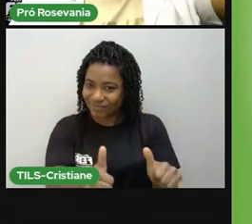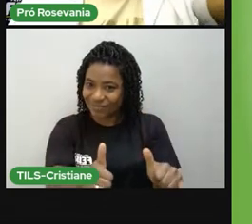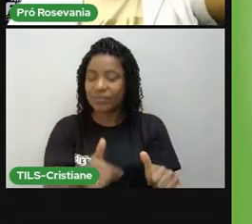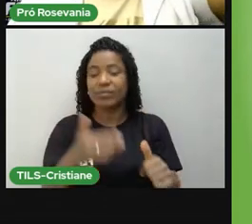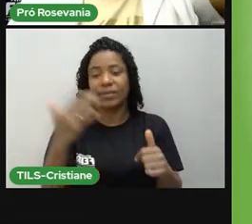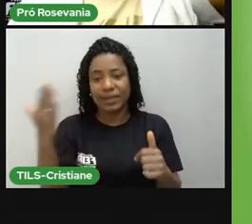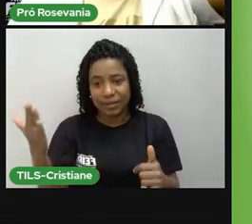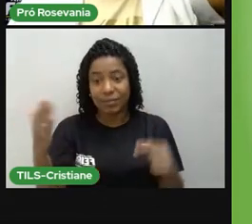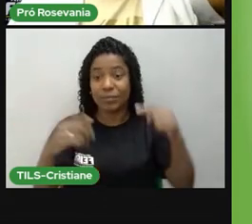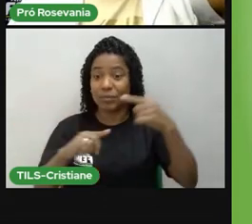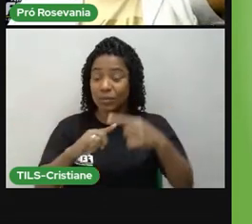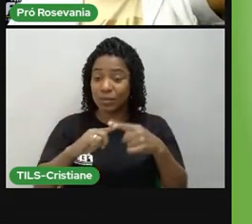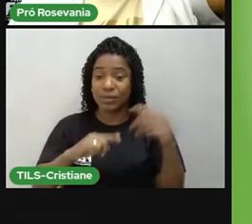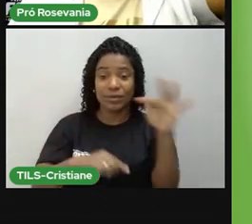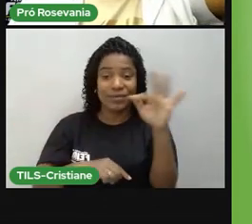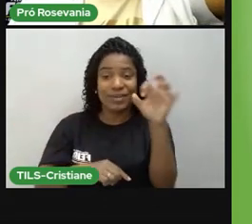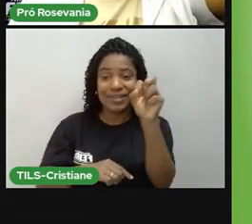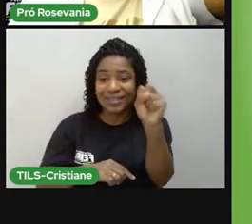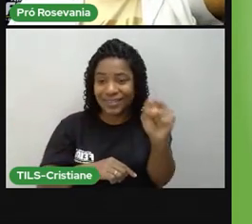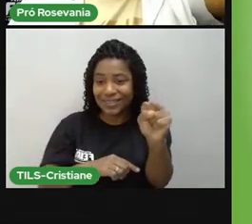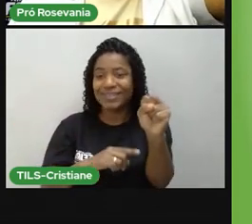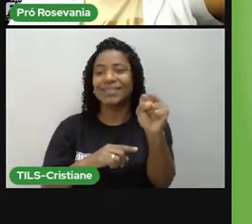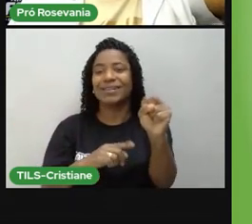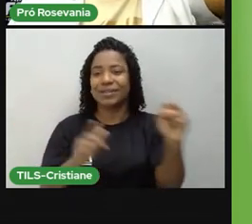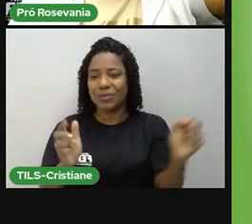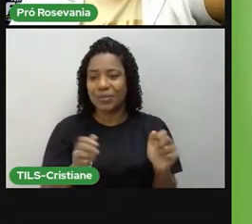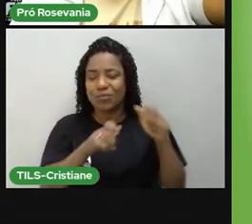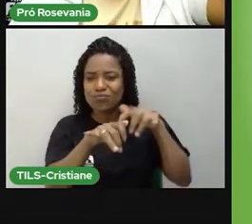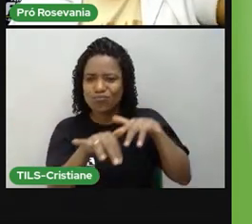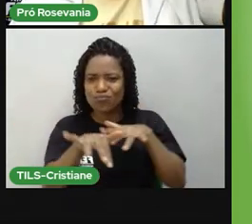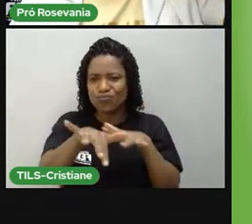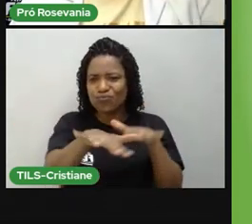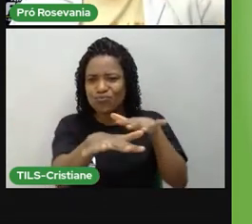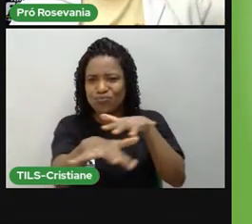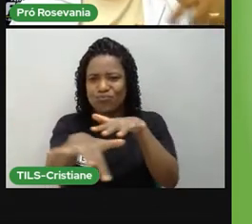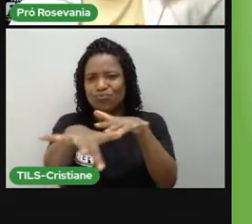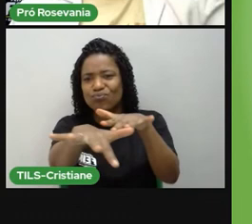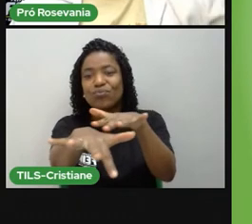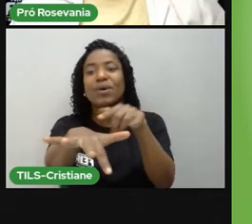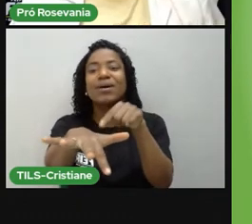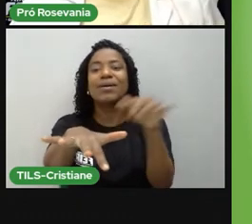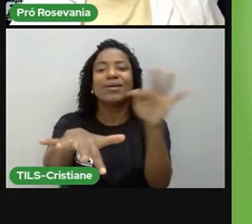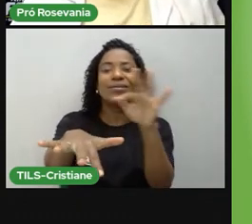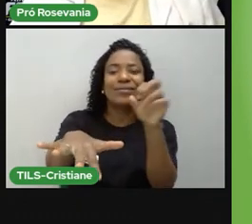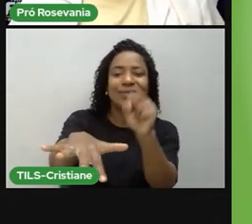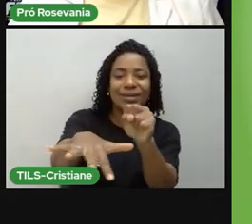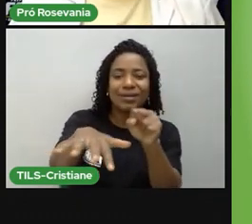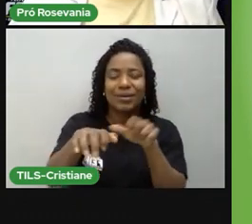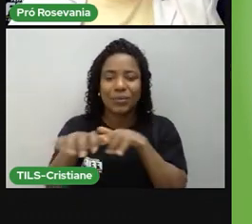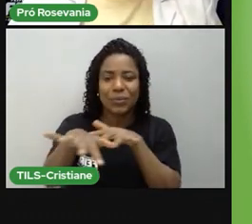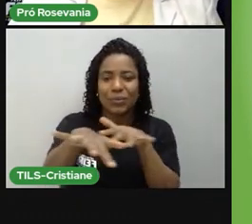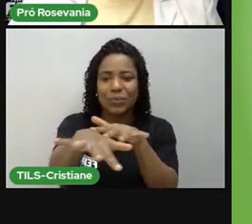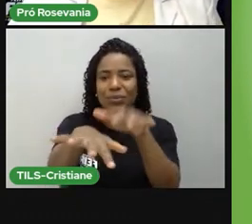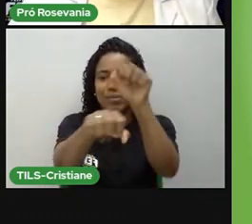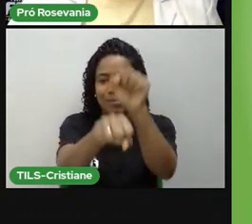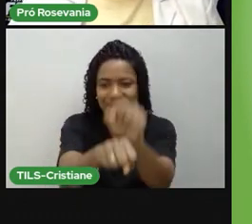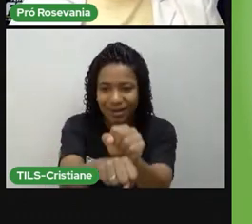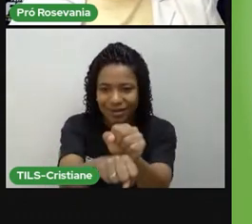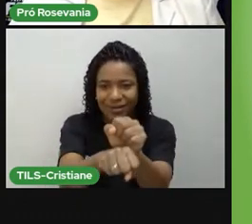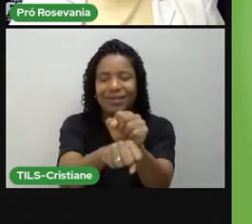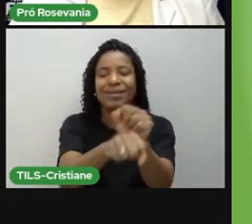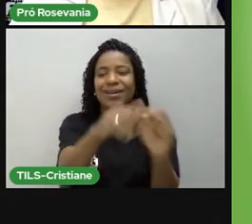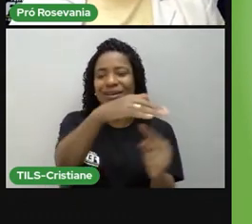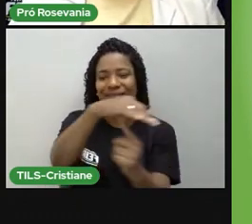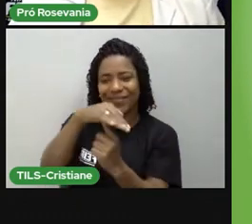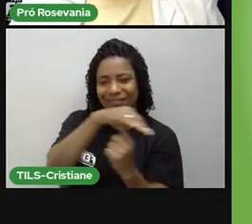formou a partir dessas tropas de vaqueiros que vão parando e aí foram formando os primeiros comércios, que vocês já sabem, né, da